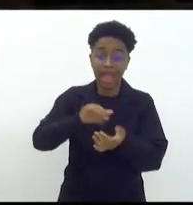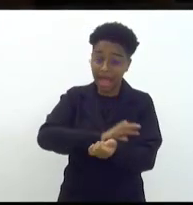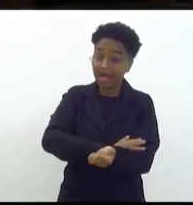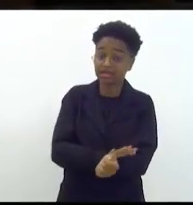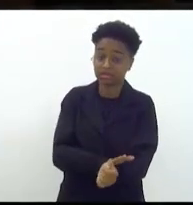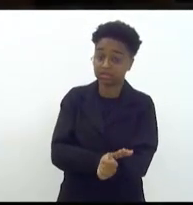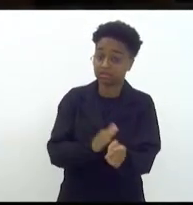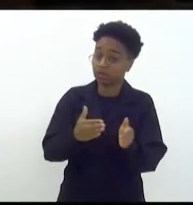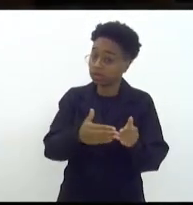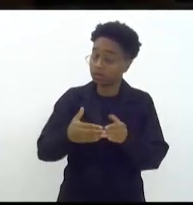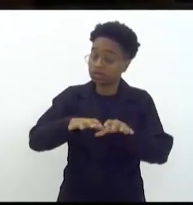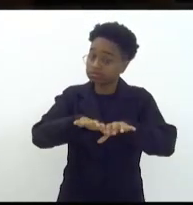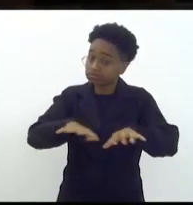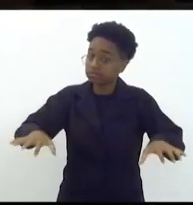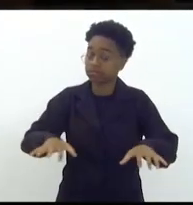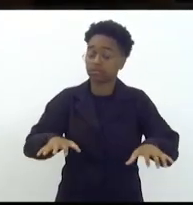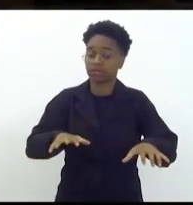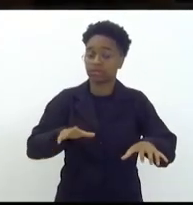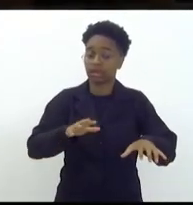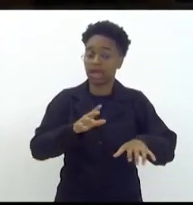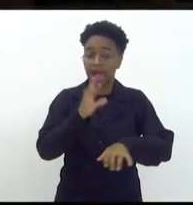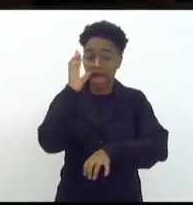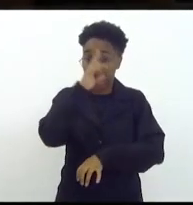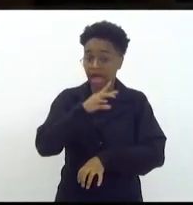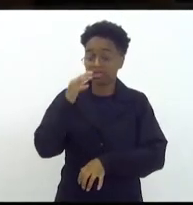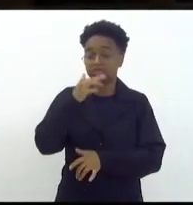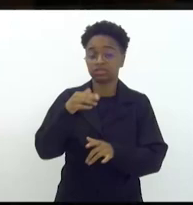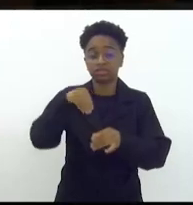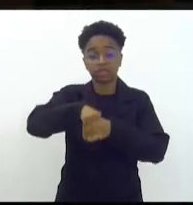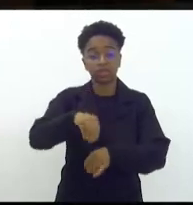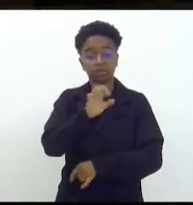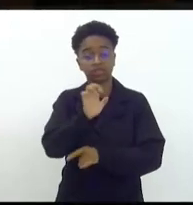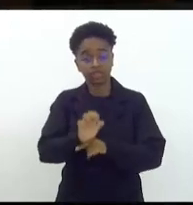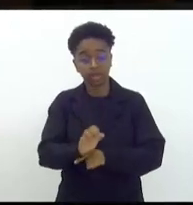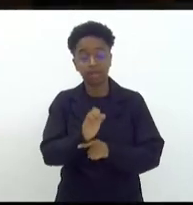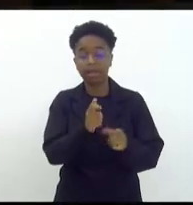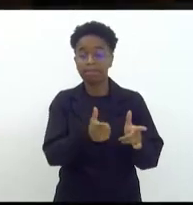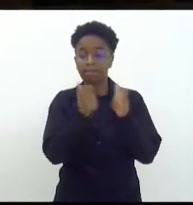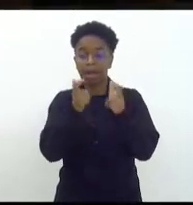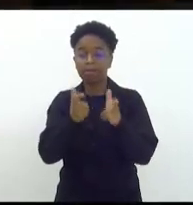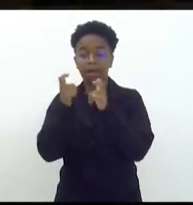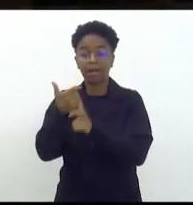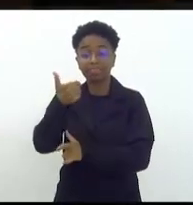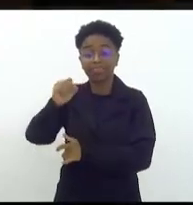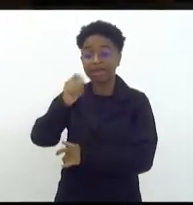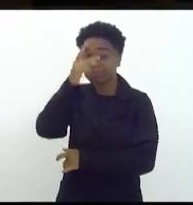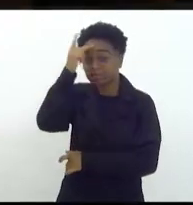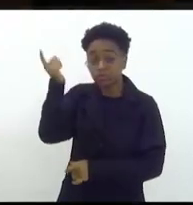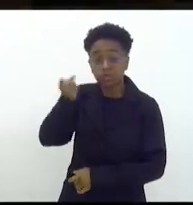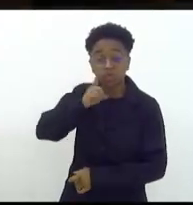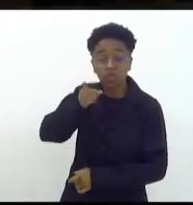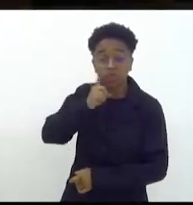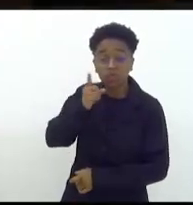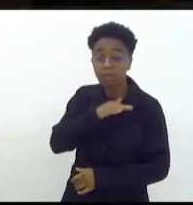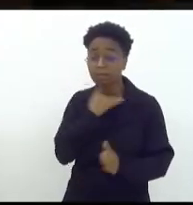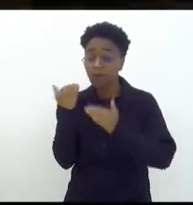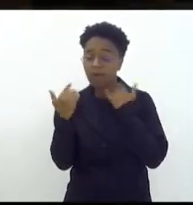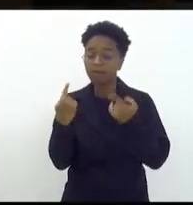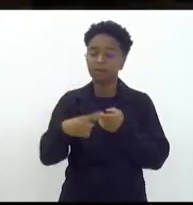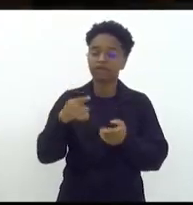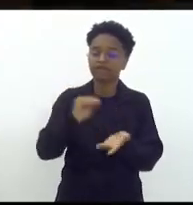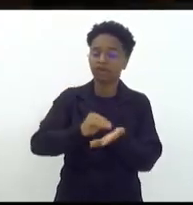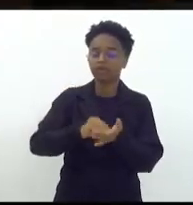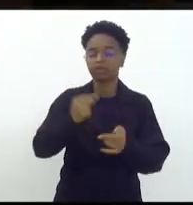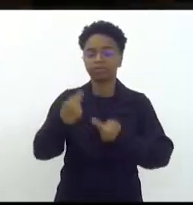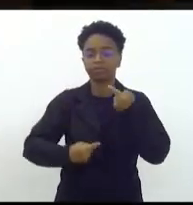racial dentro de um estado que mata 10 pessoas por dia porque não tem política pública